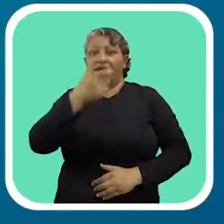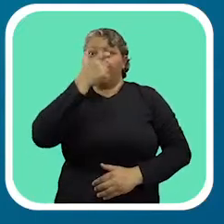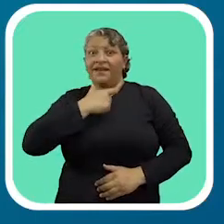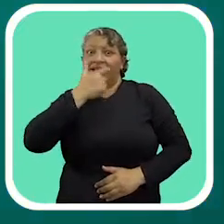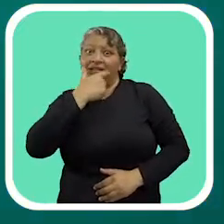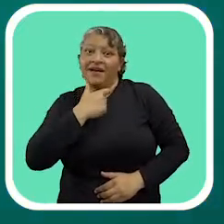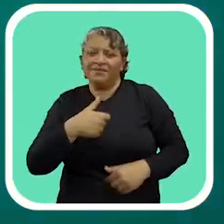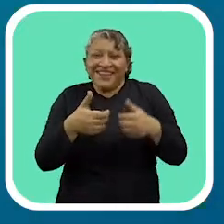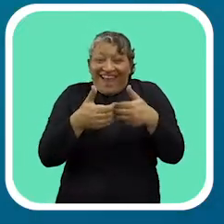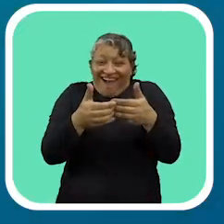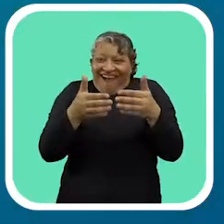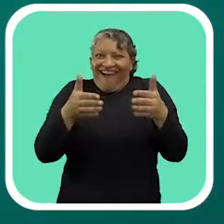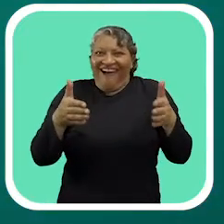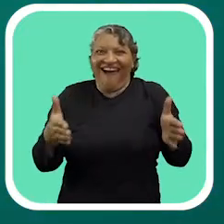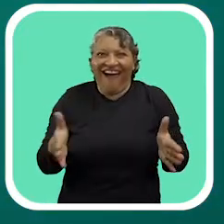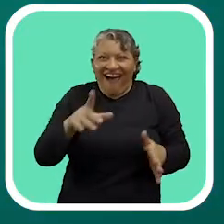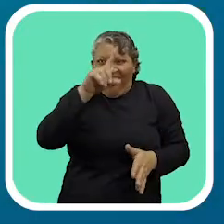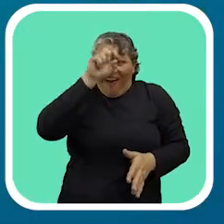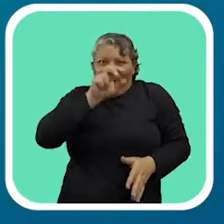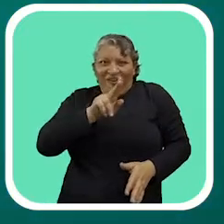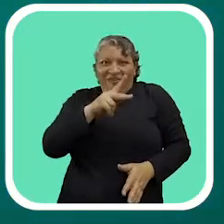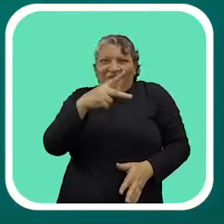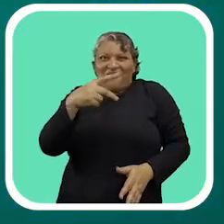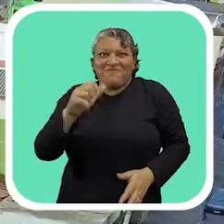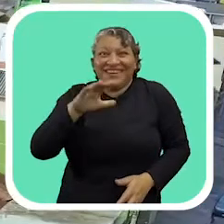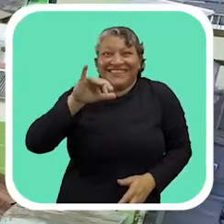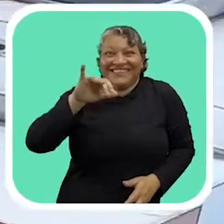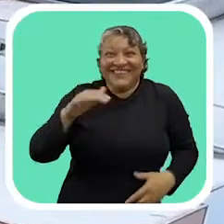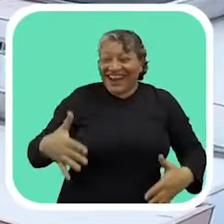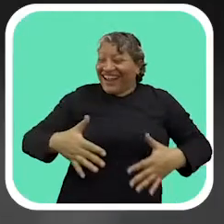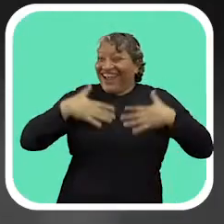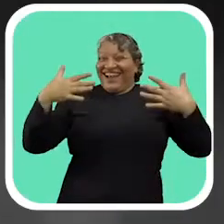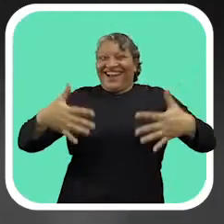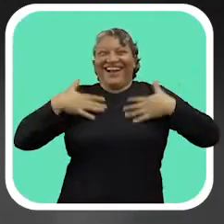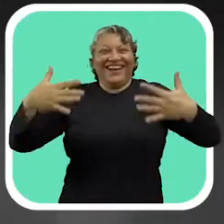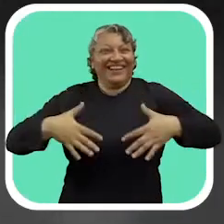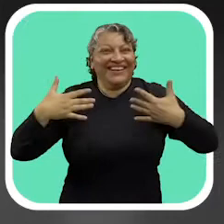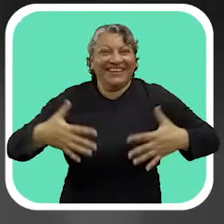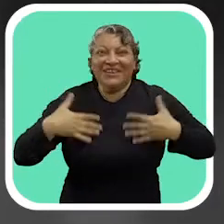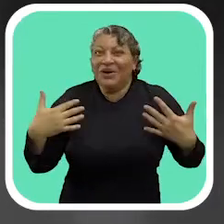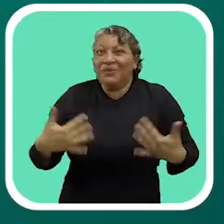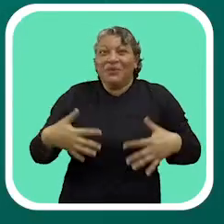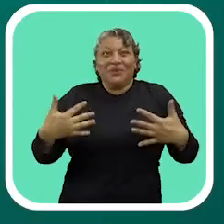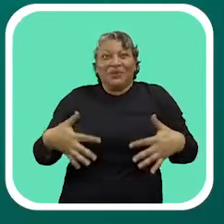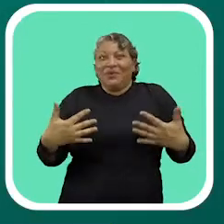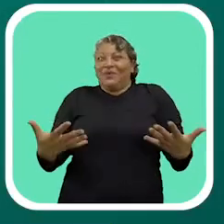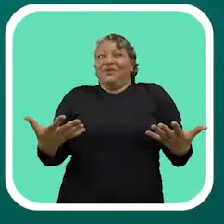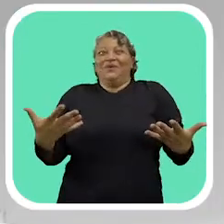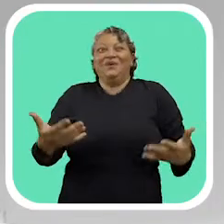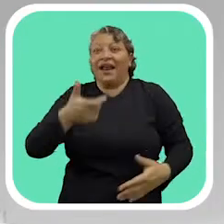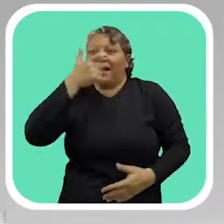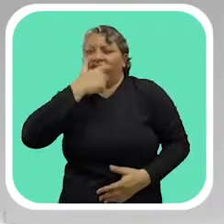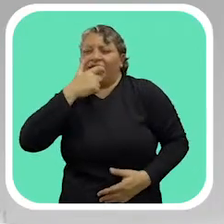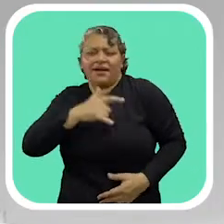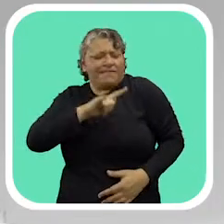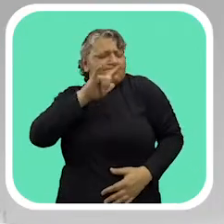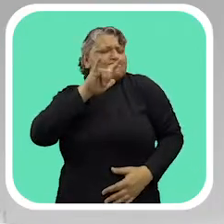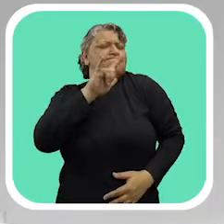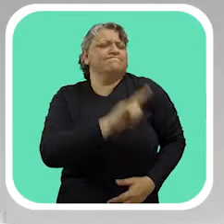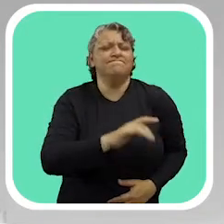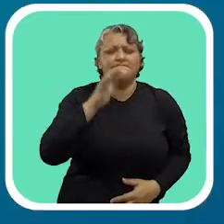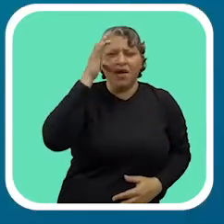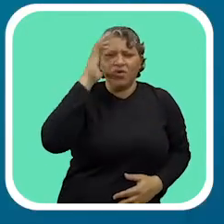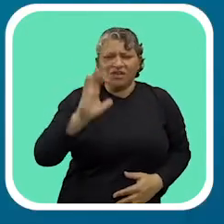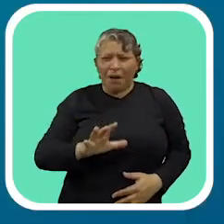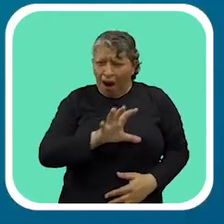Greca! Abram as portas da UPA da SIC! Que alegria, meu Deus! Que alegria! Greca ama muito